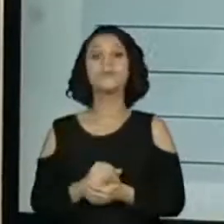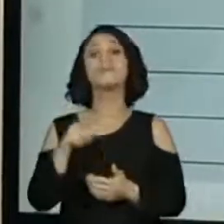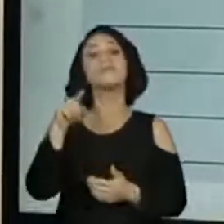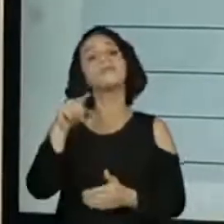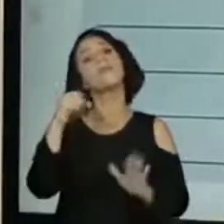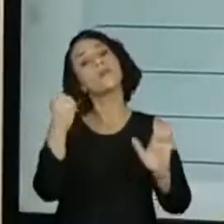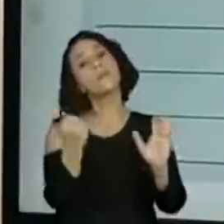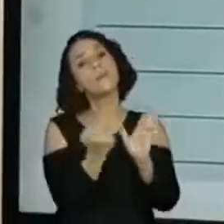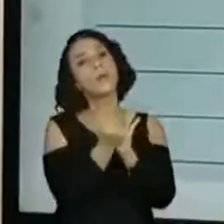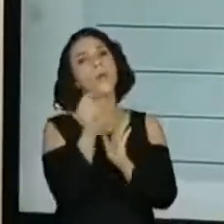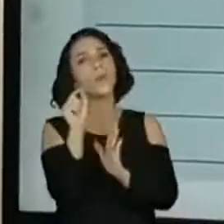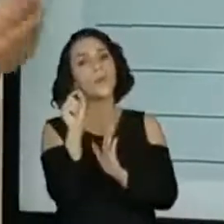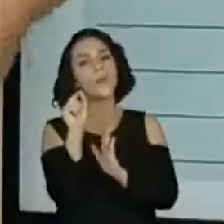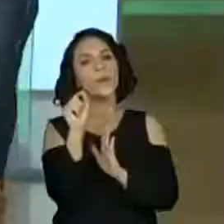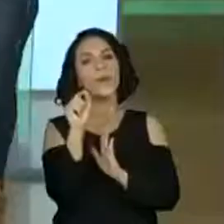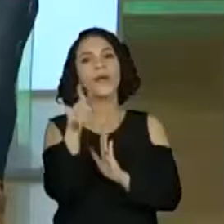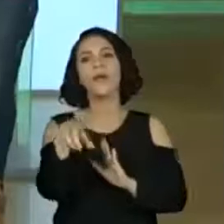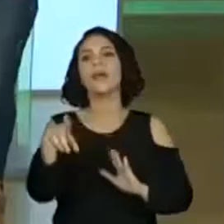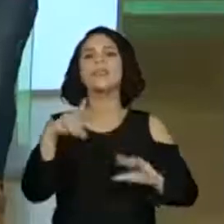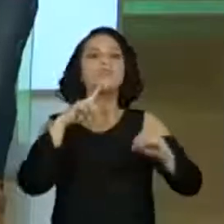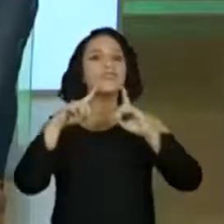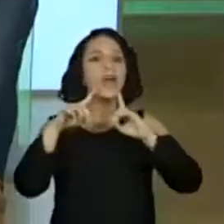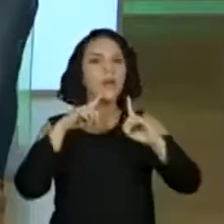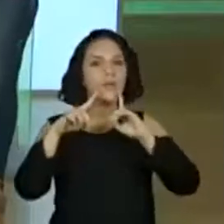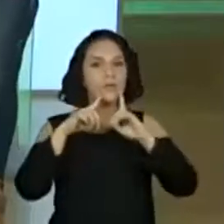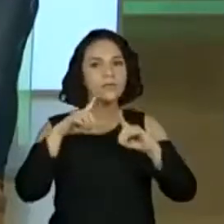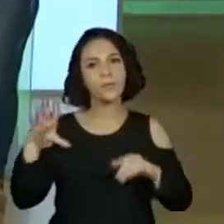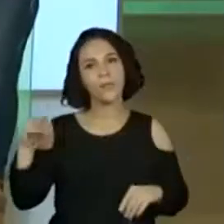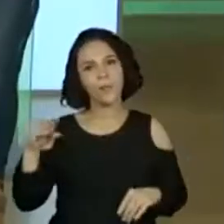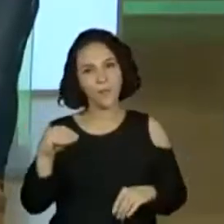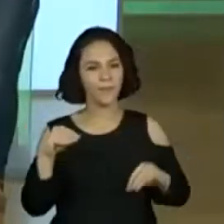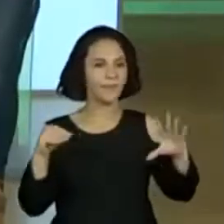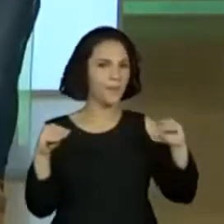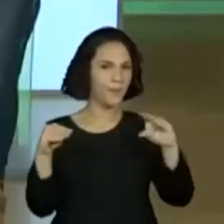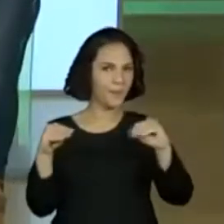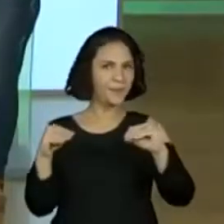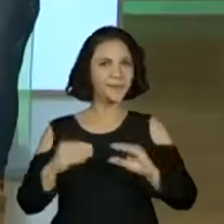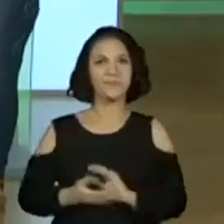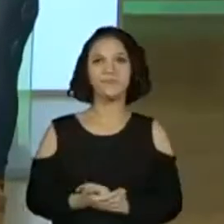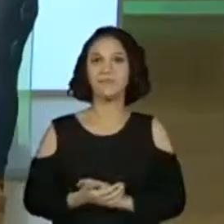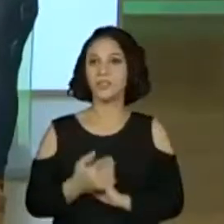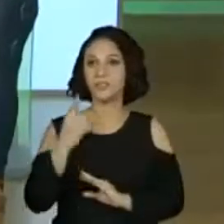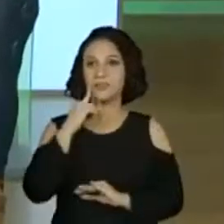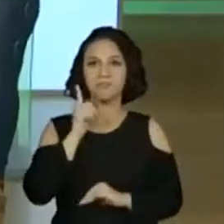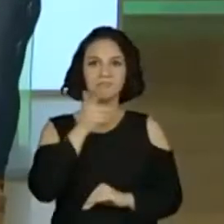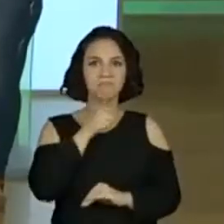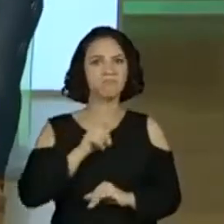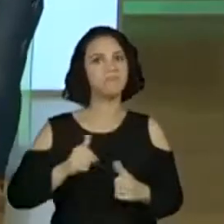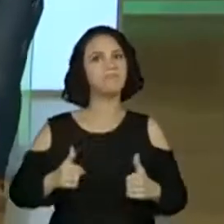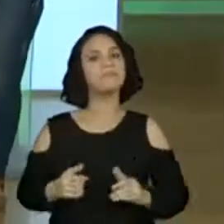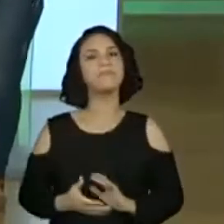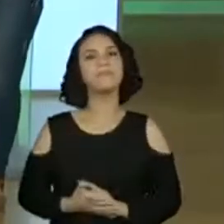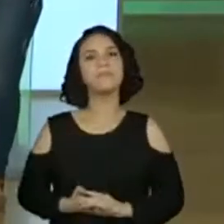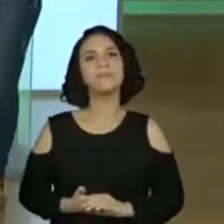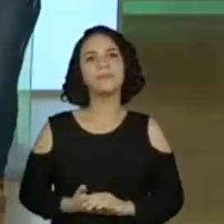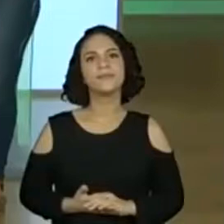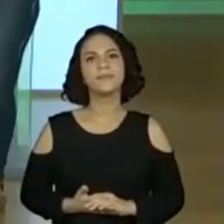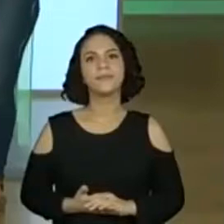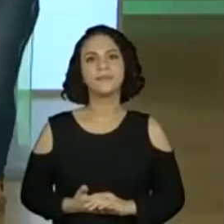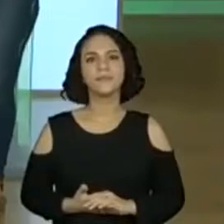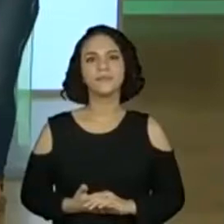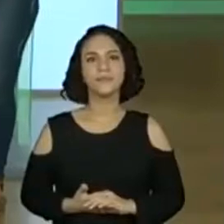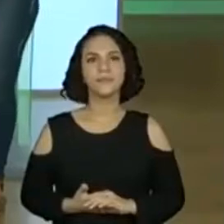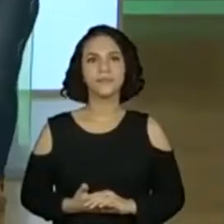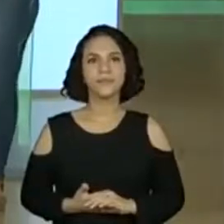as falas dos personagens. Perfeito? Vou escrever aqui para eles. Deixa eu ver se a caneta já está ativada. Tá, perfeito. Então,